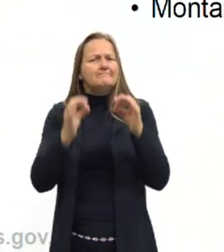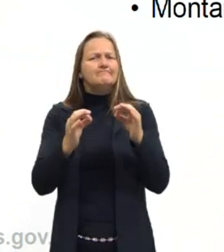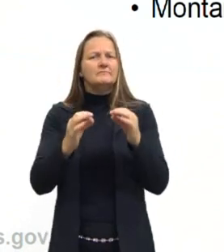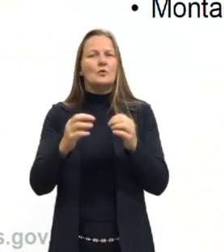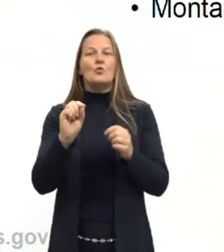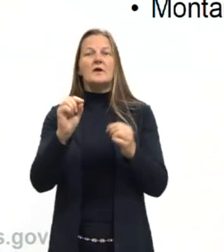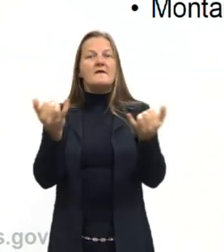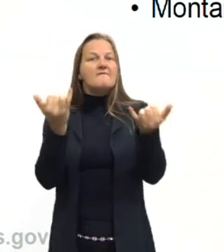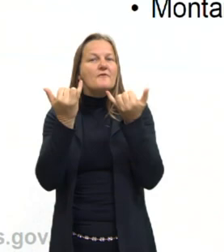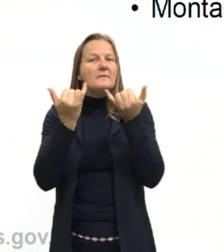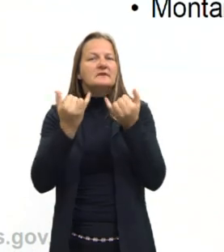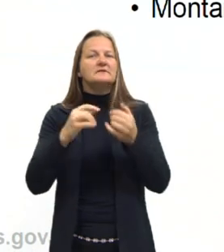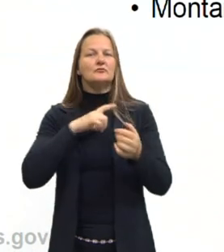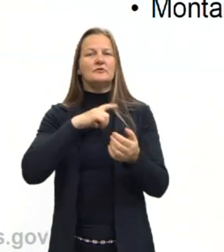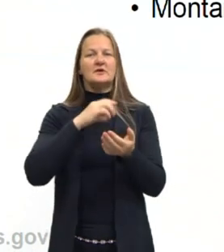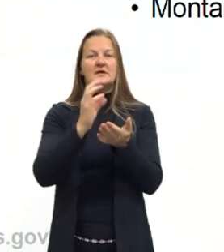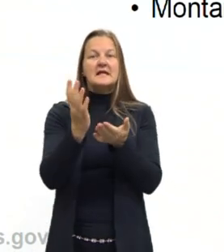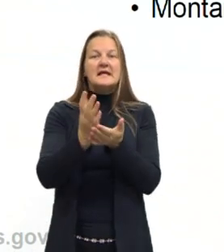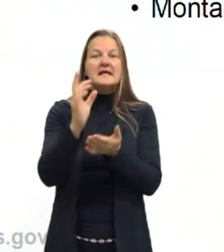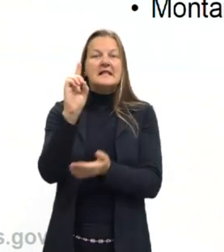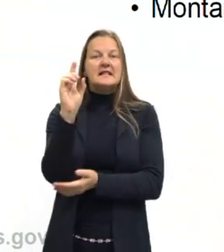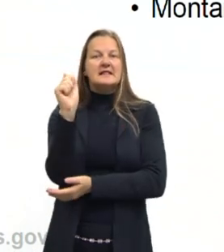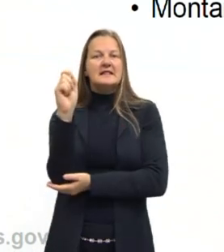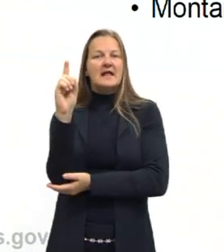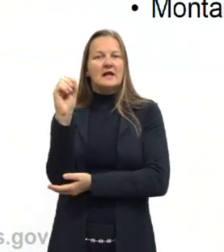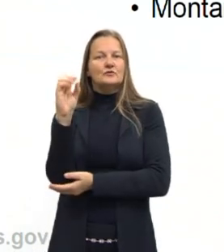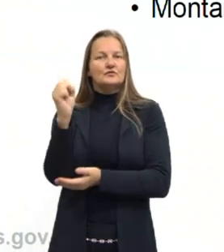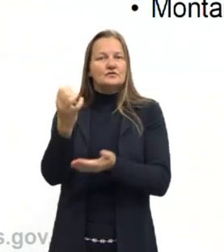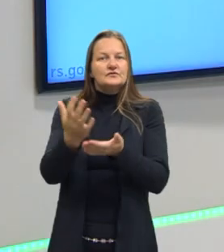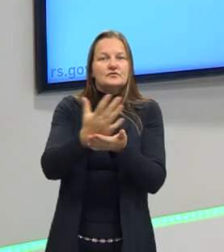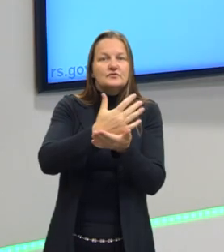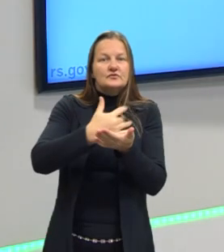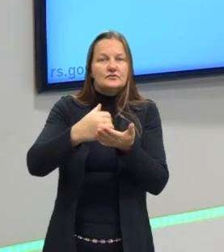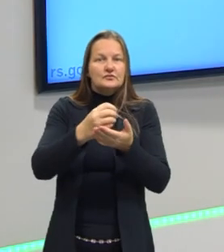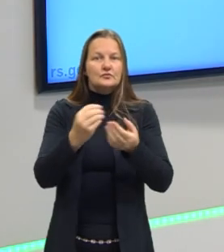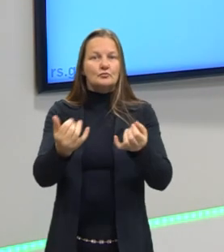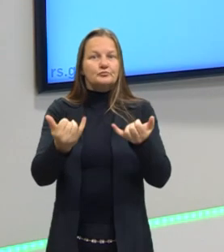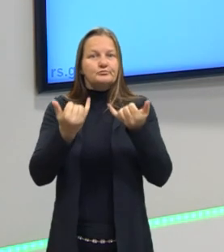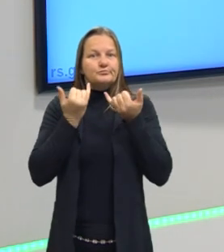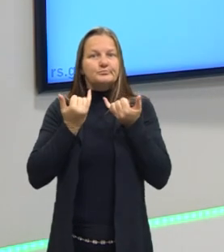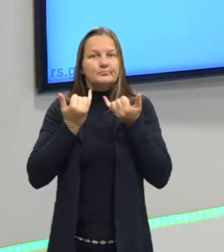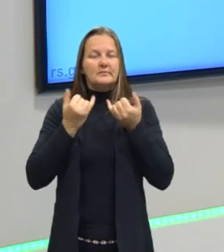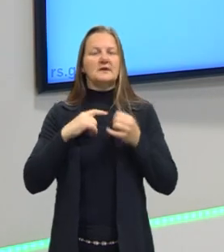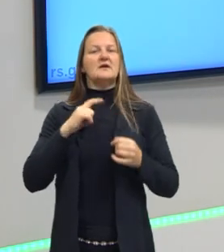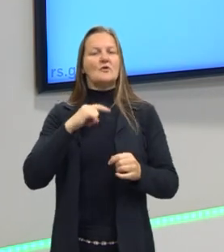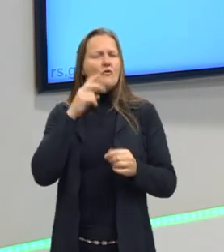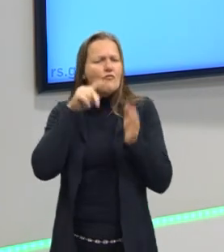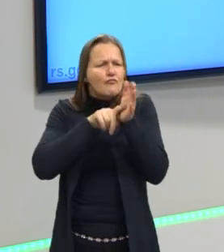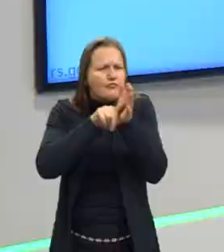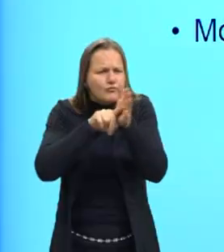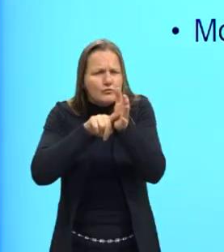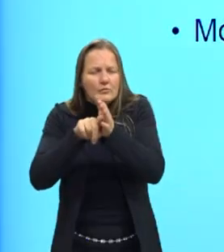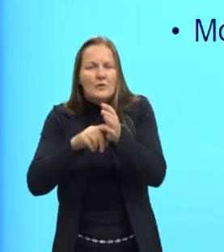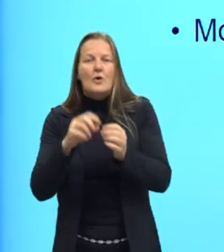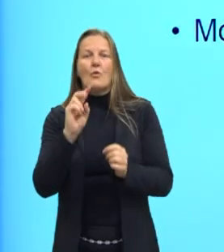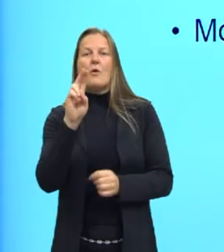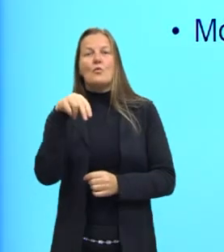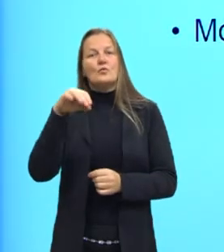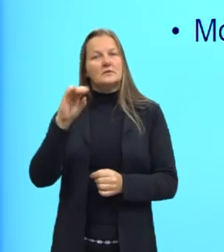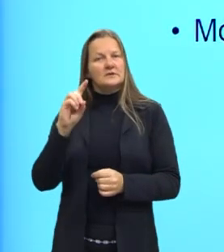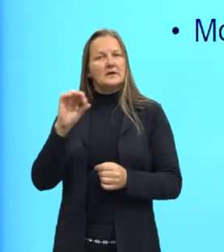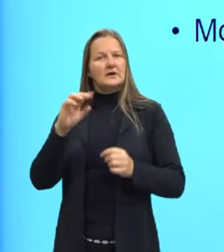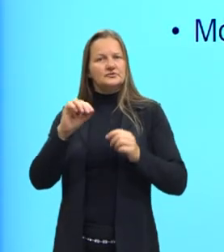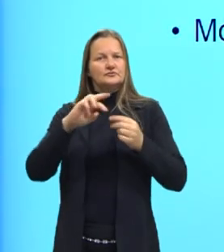fornece. Por quê? Partindo das variáveis fornecidas, eu consigo verificar as unidades